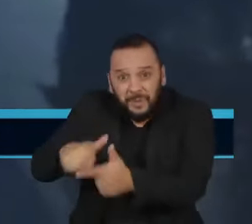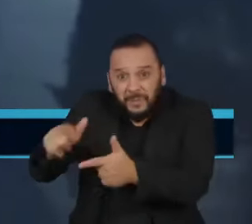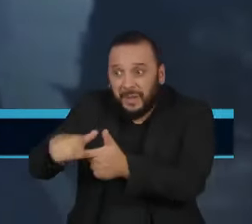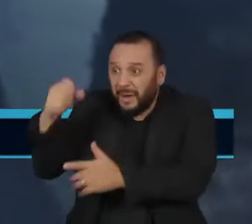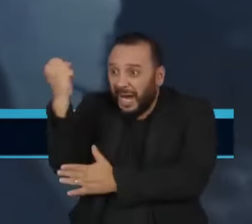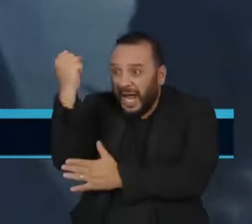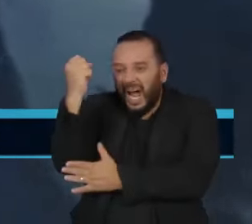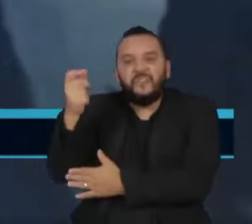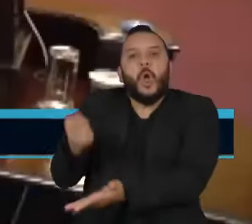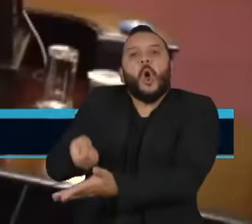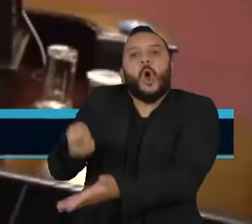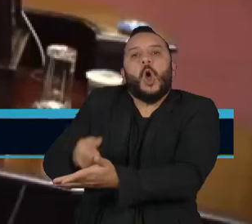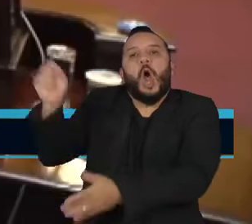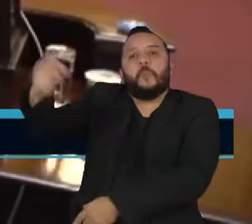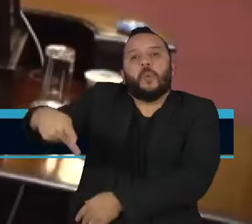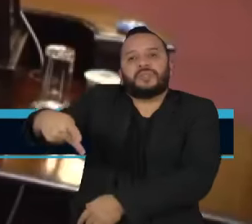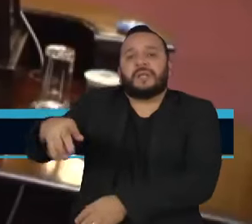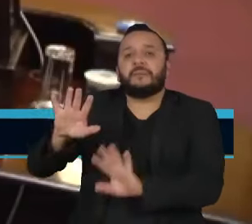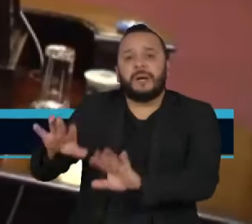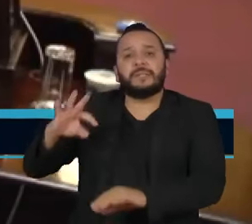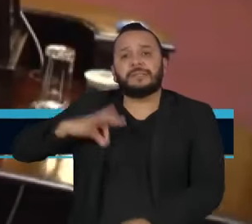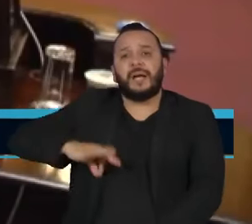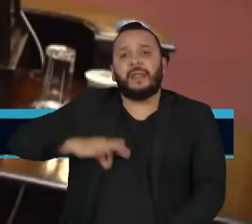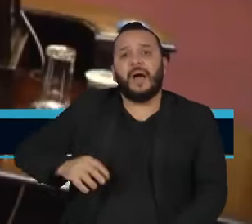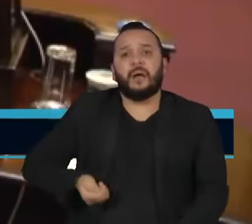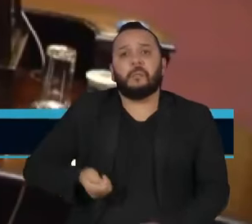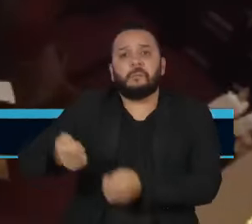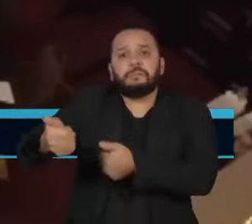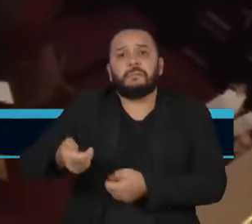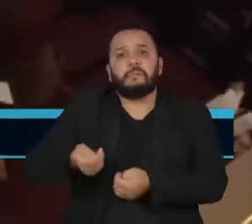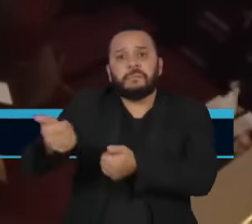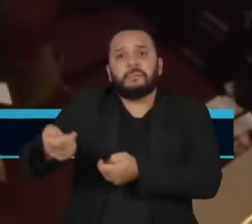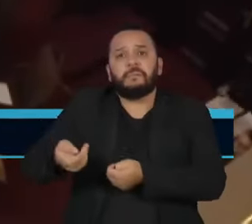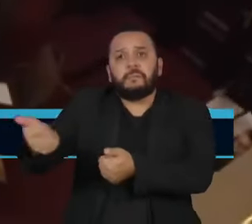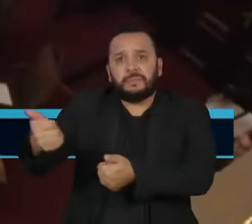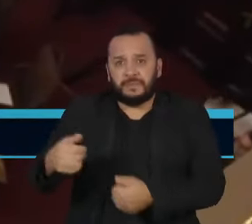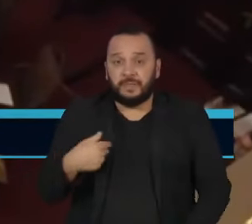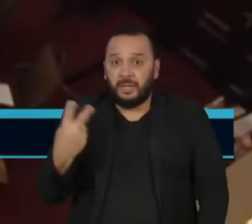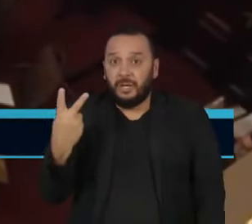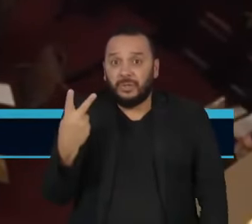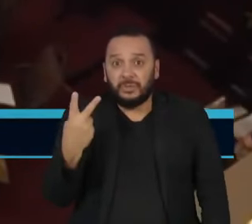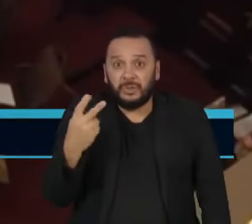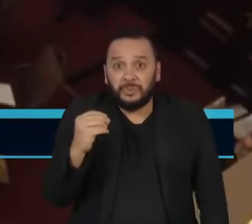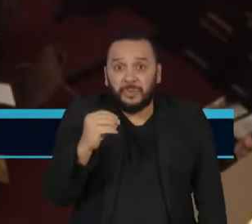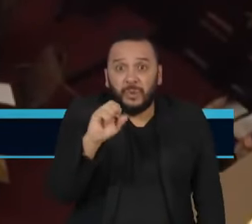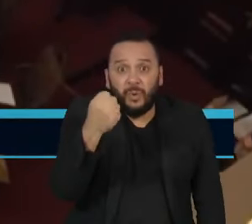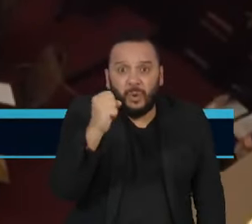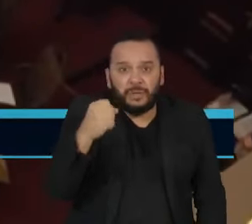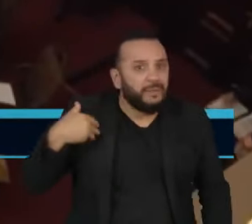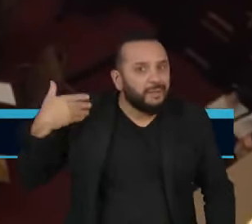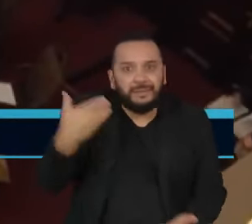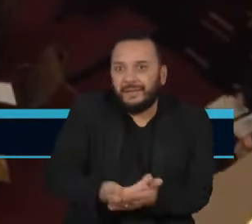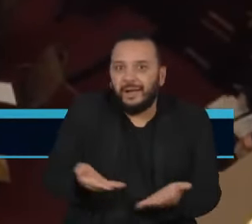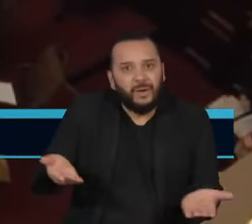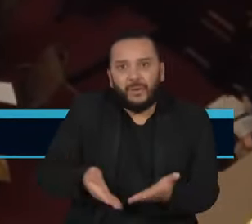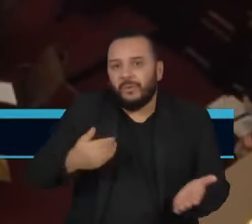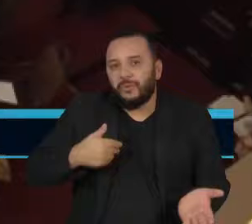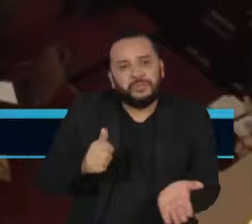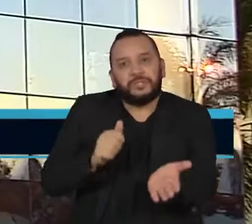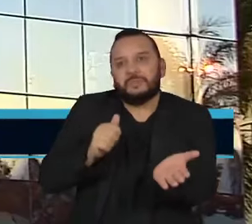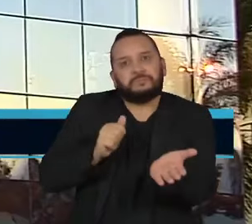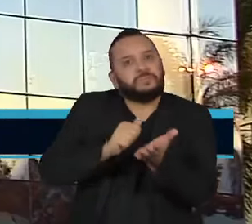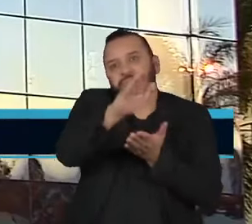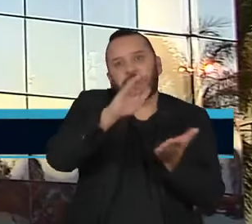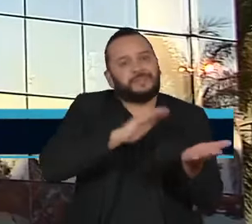sido questionada. Desde 2008, nenhum juiz foi demitido no Brasil à punição mais grave à